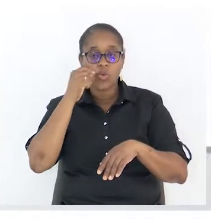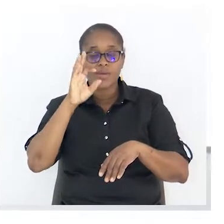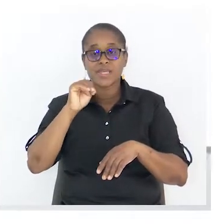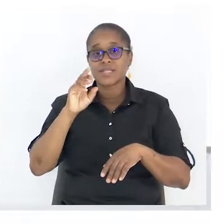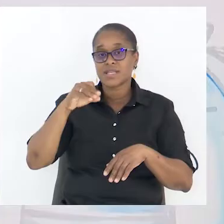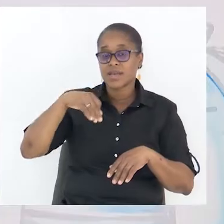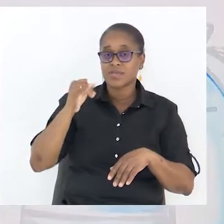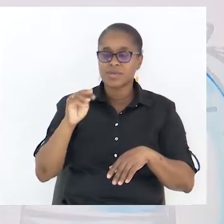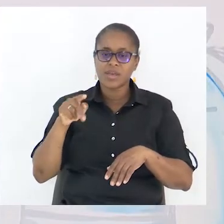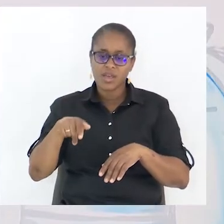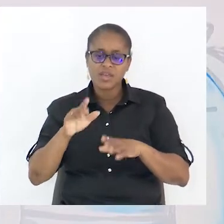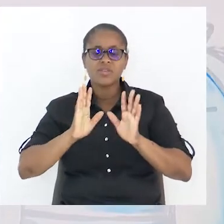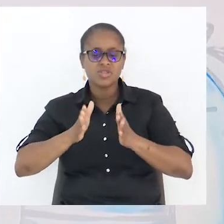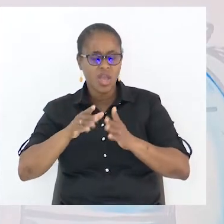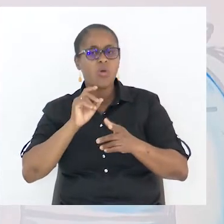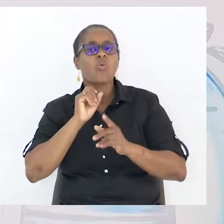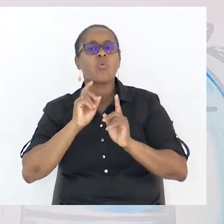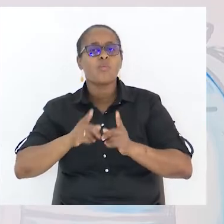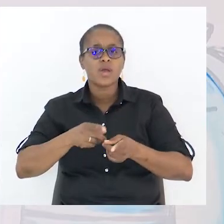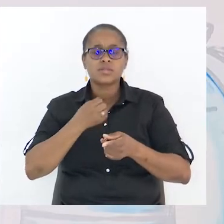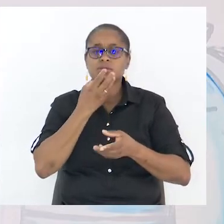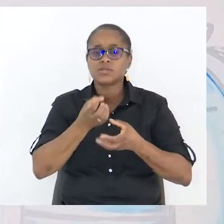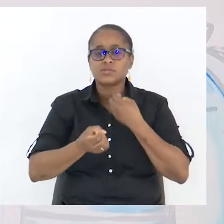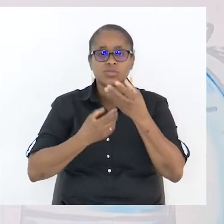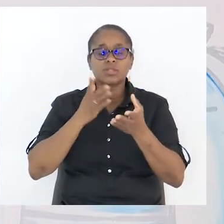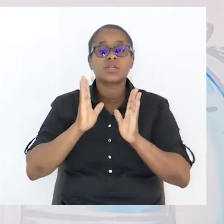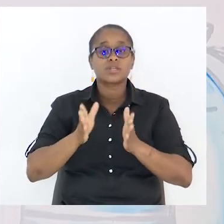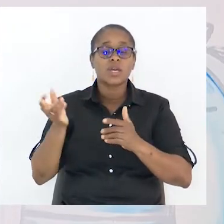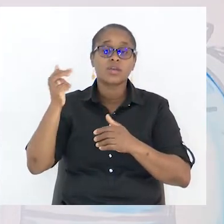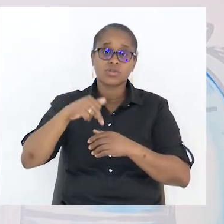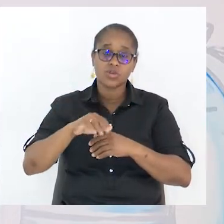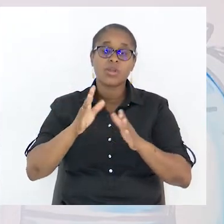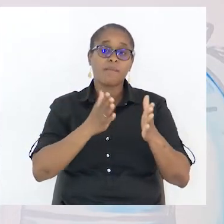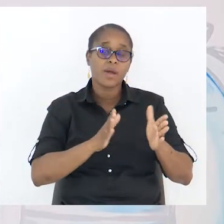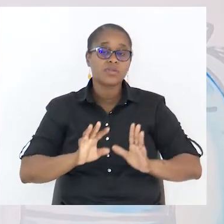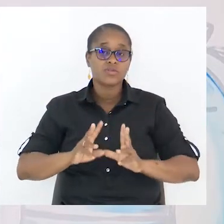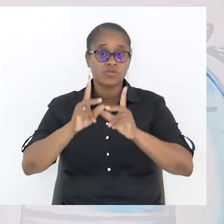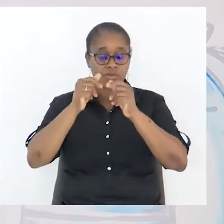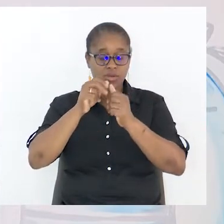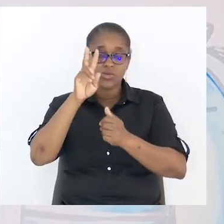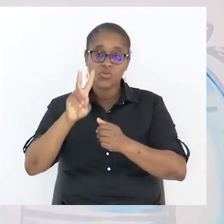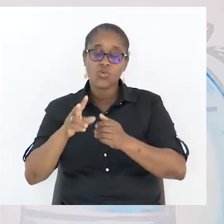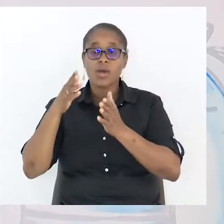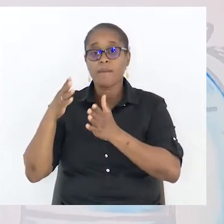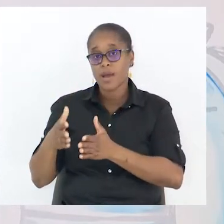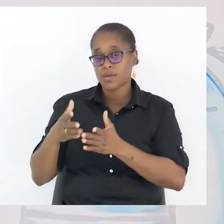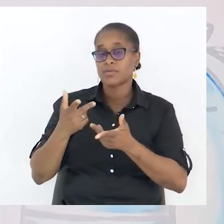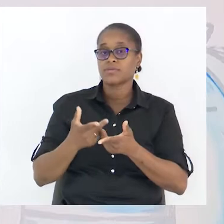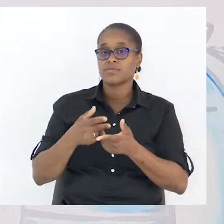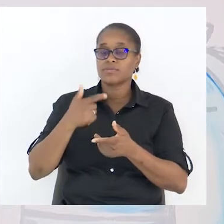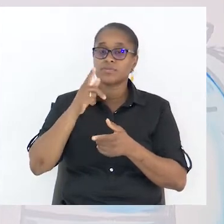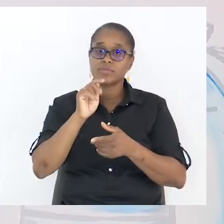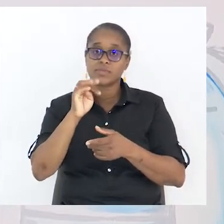desenvolvimento, que é a segunda parte da estética ou da arquitetura desse texto. Mas, não se pode